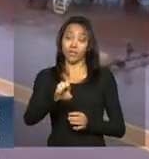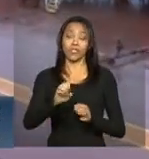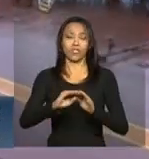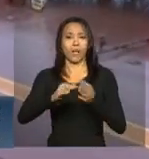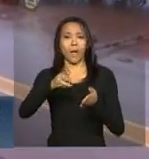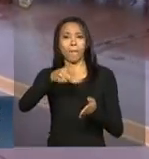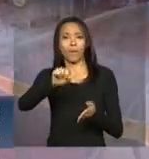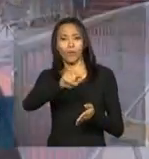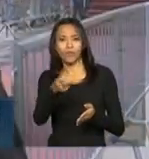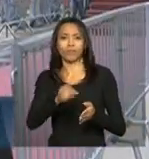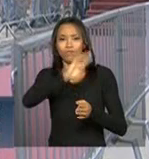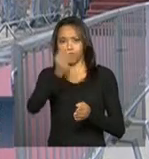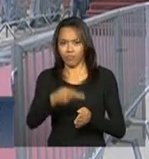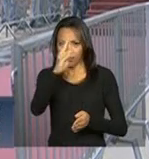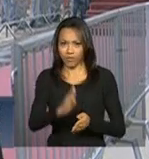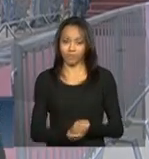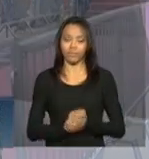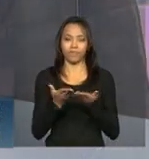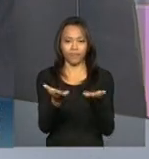nacional. Malu?